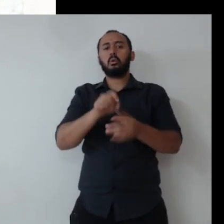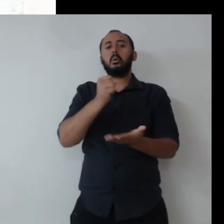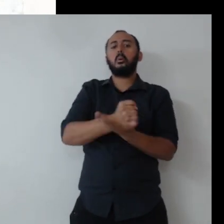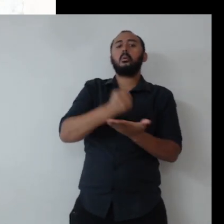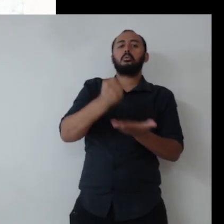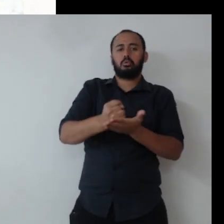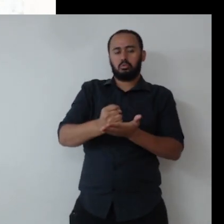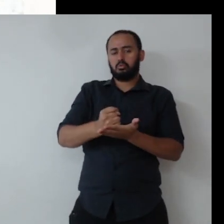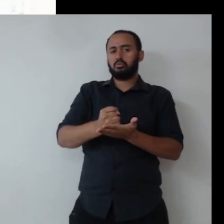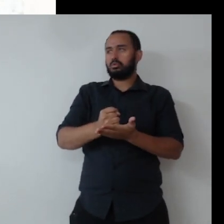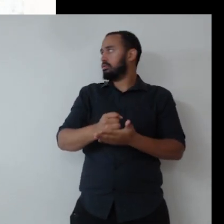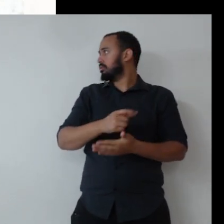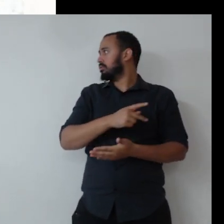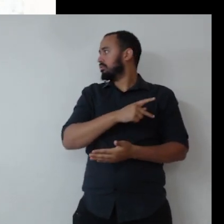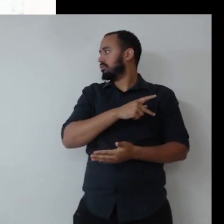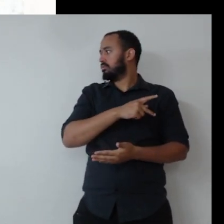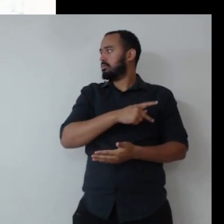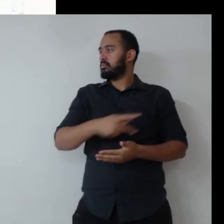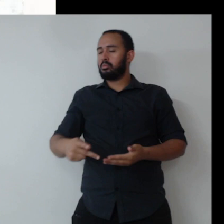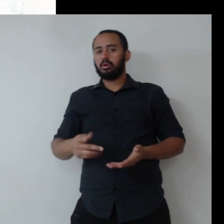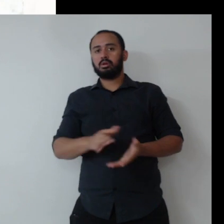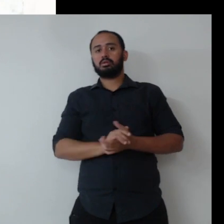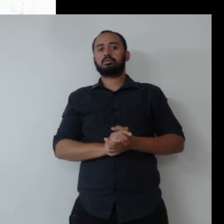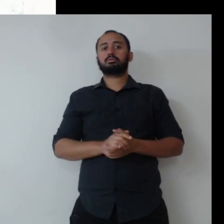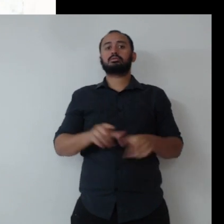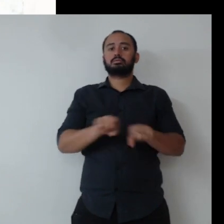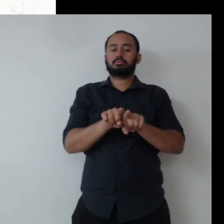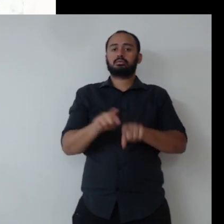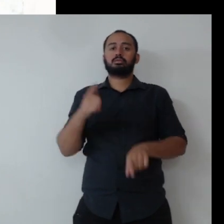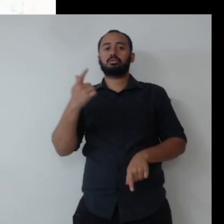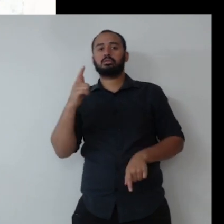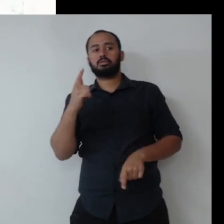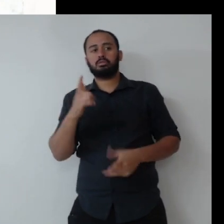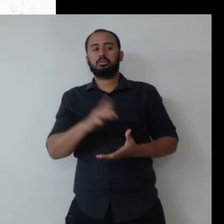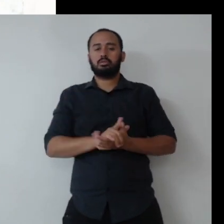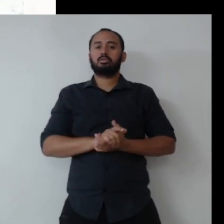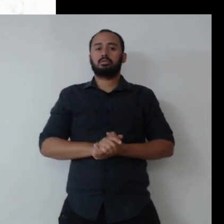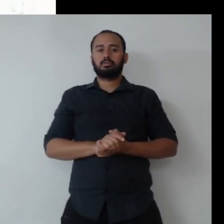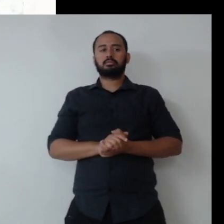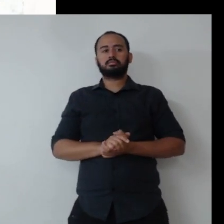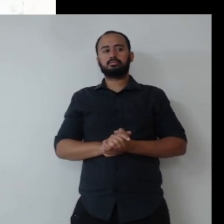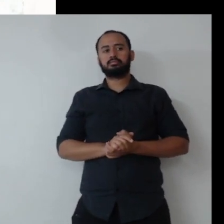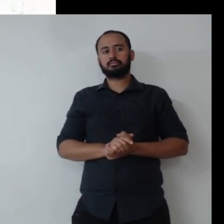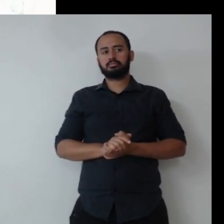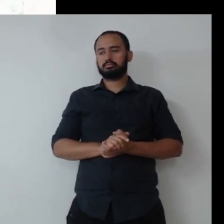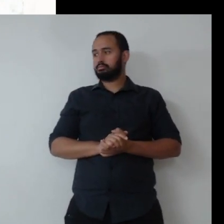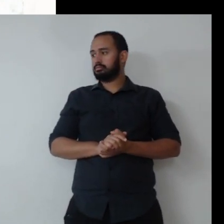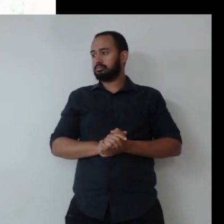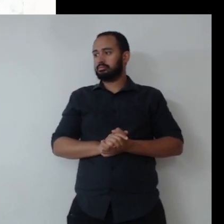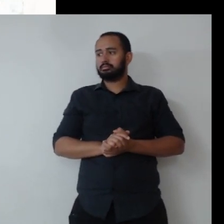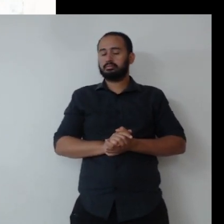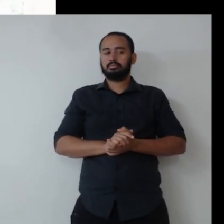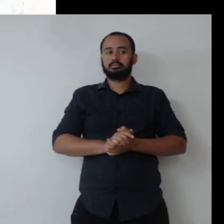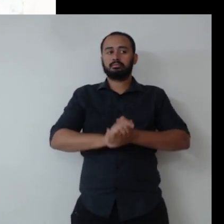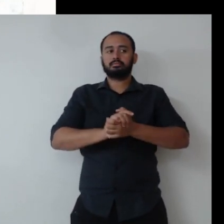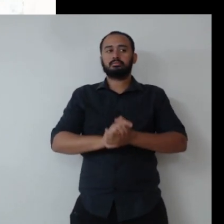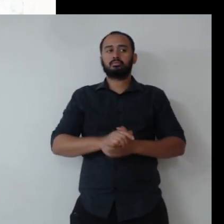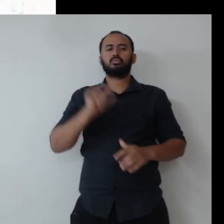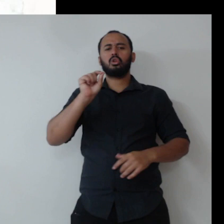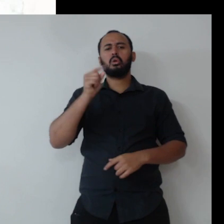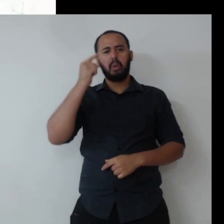públicas. E a governança, né? Que aí envolve compliance, aquilo que eu já falei ali dentro do que se